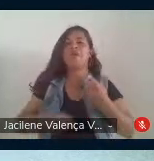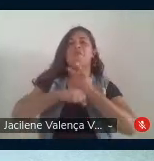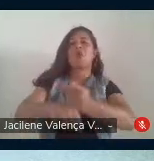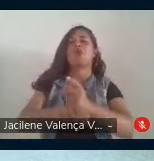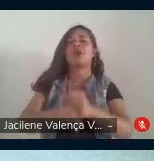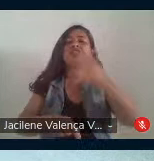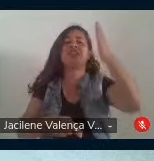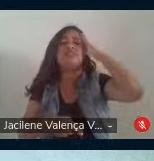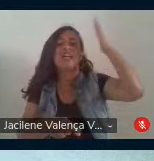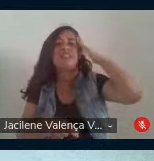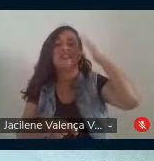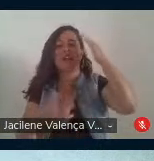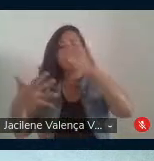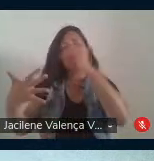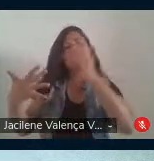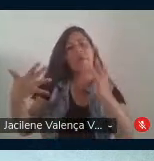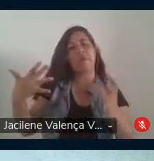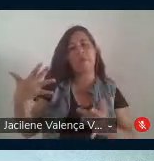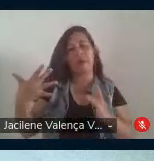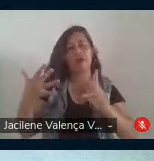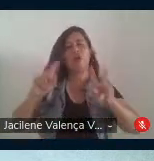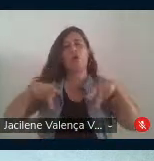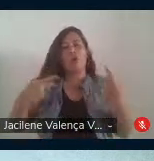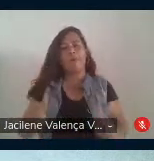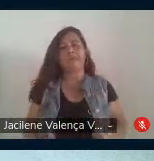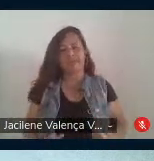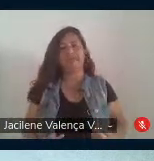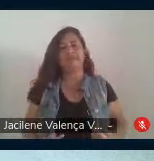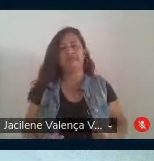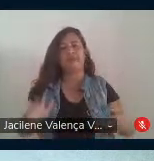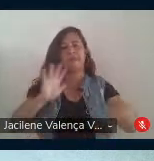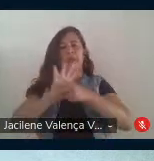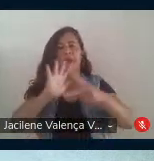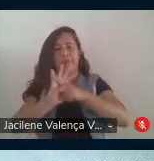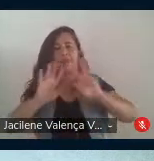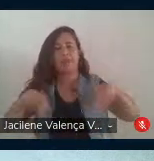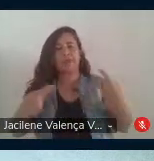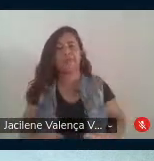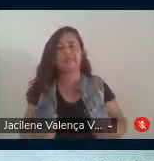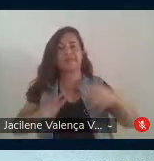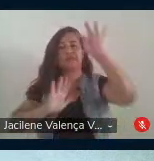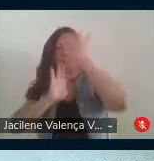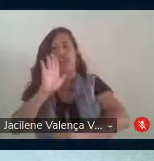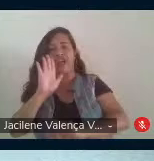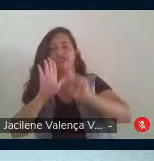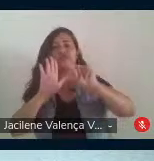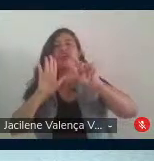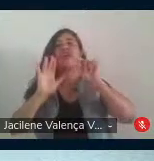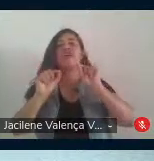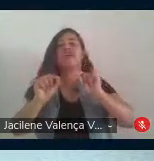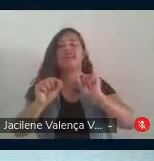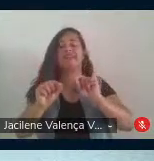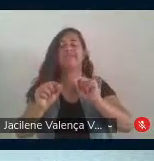da humanização do ser humano. Nosso texto está encharcado de denúncias e anúncios